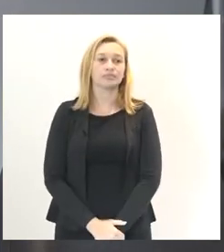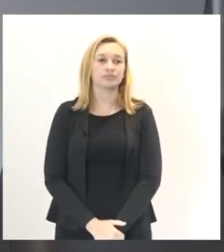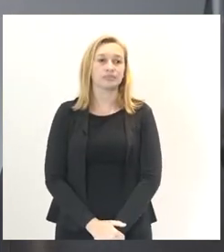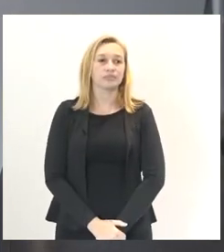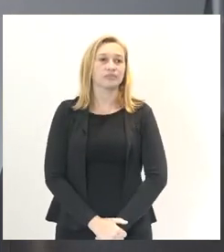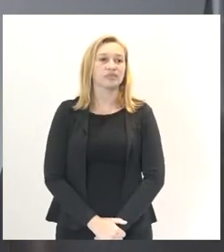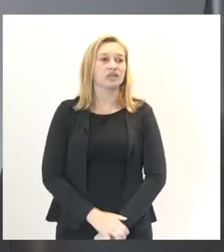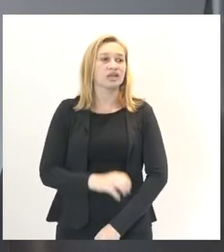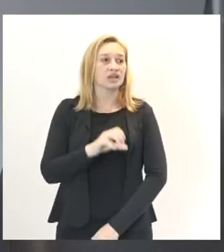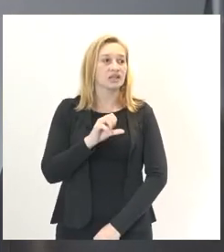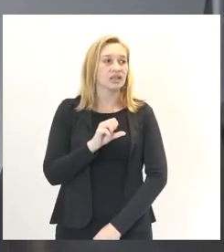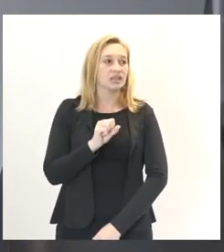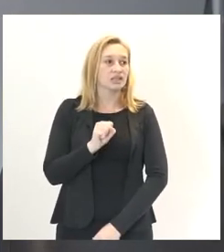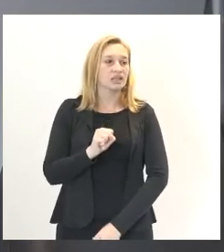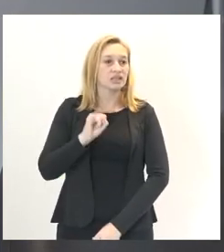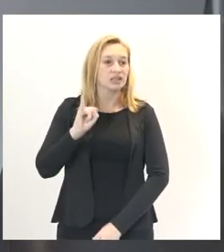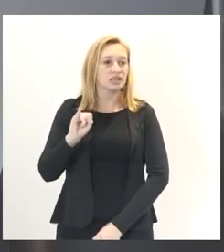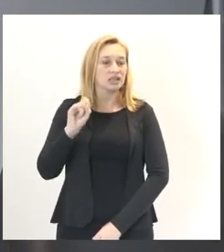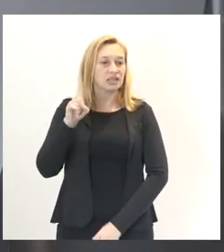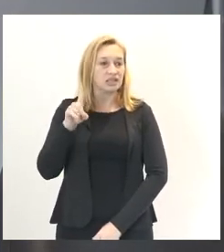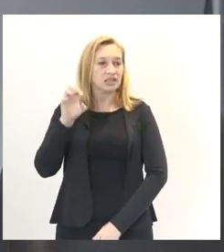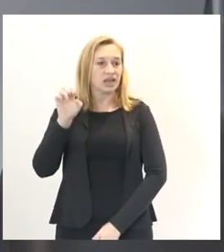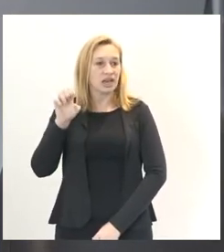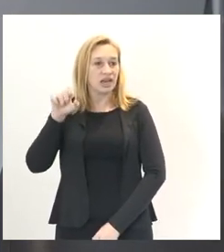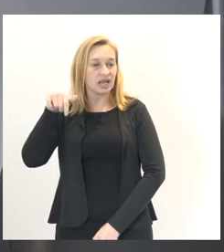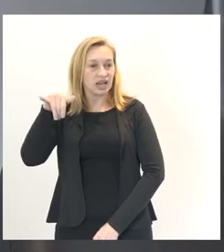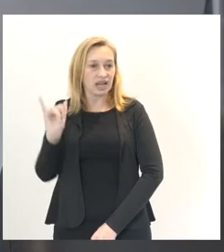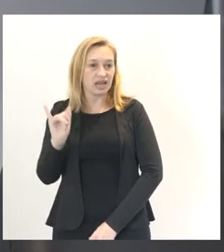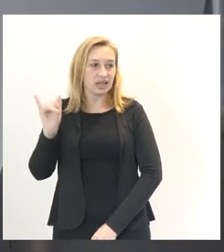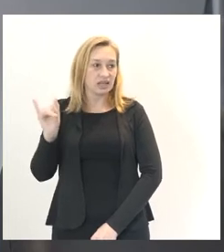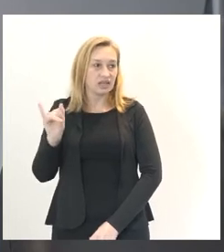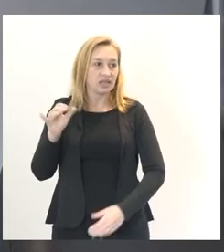Ciderley. Ciderley de Ângua dos Reis.